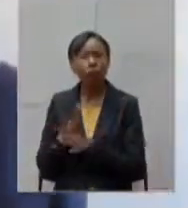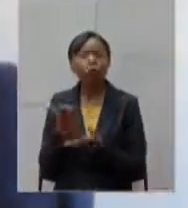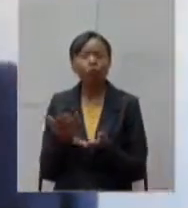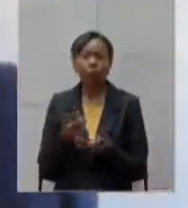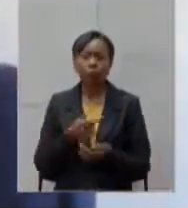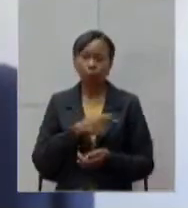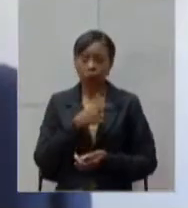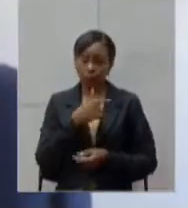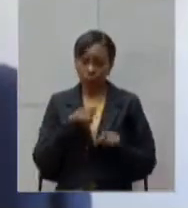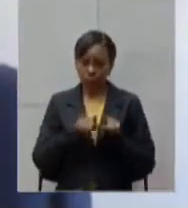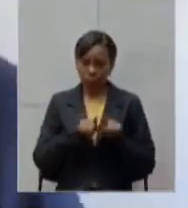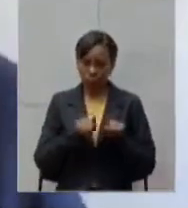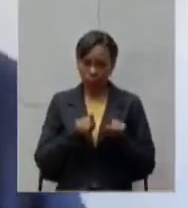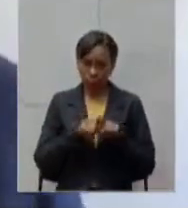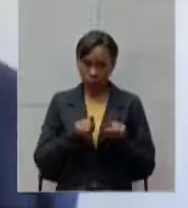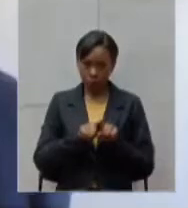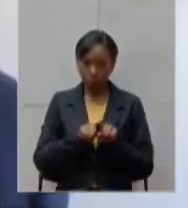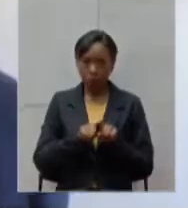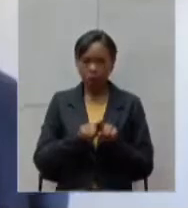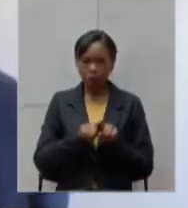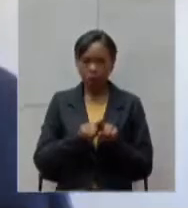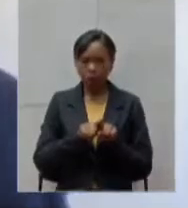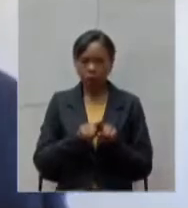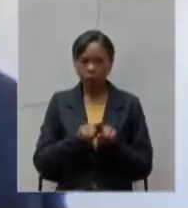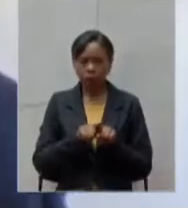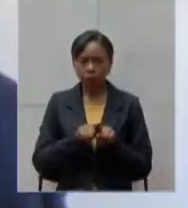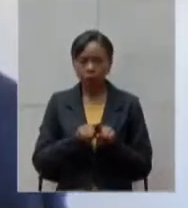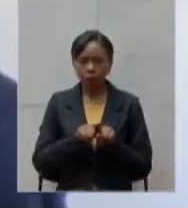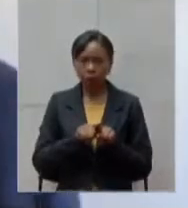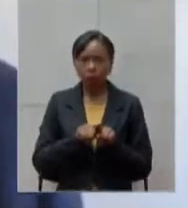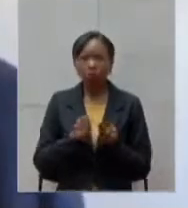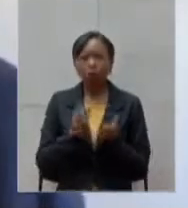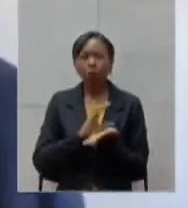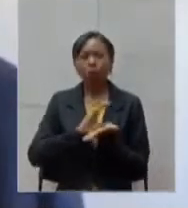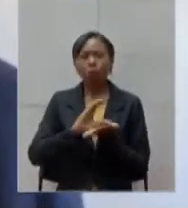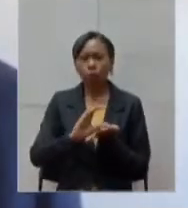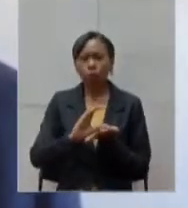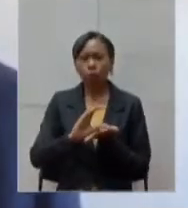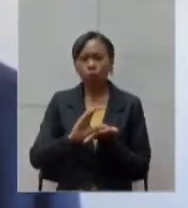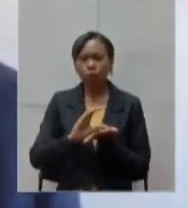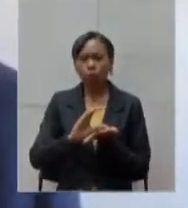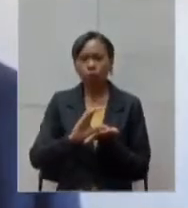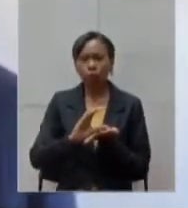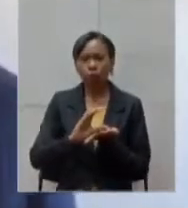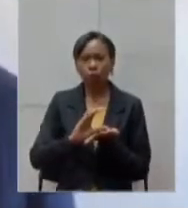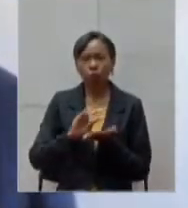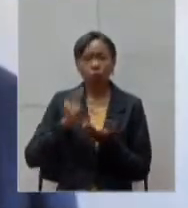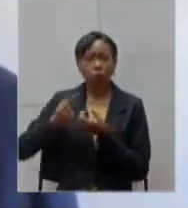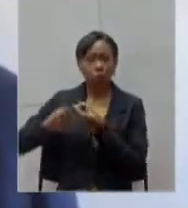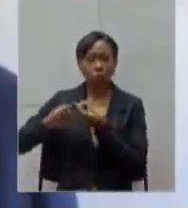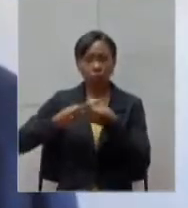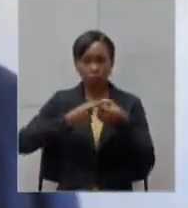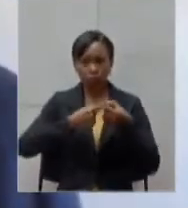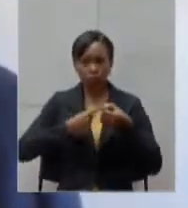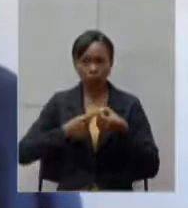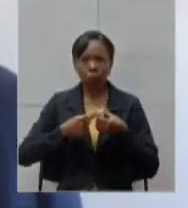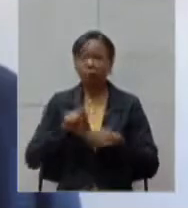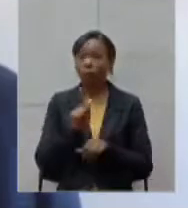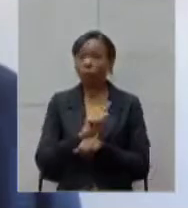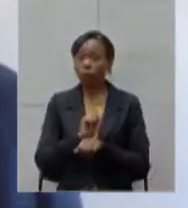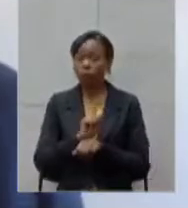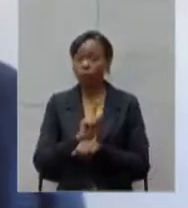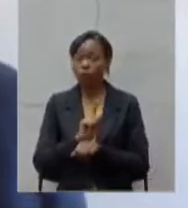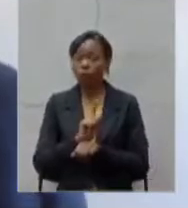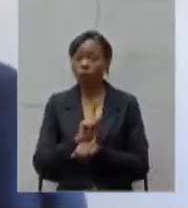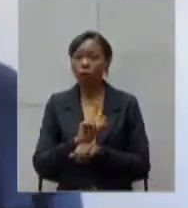recursos de média e alta complexibilidade dos municípios que não são gestão plena são administrados pela Secretaria o que está